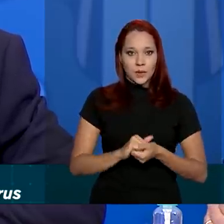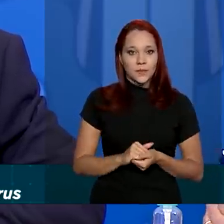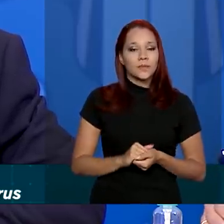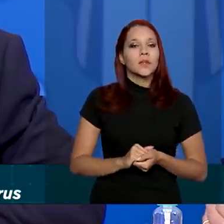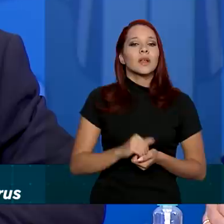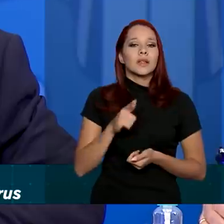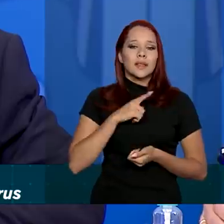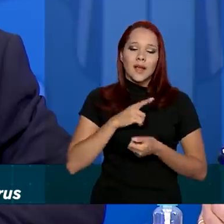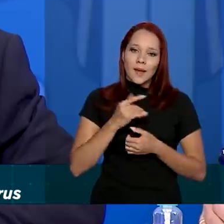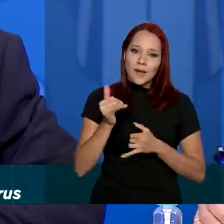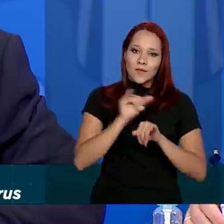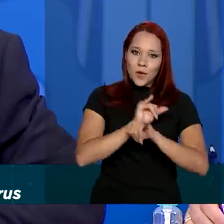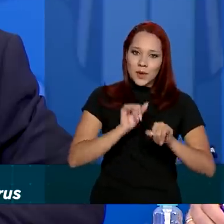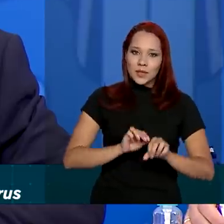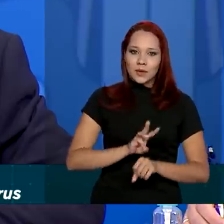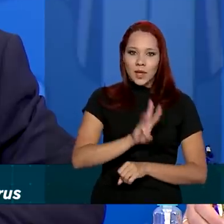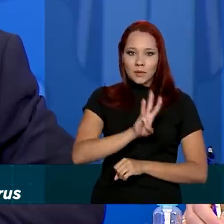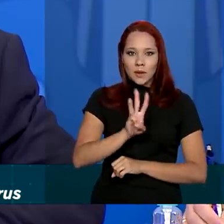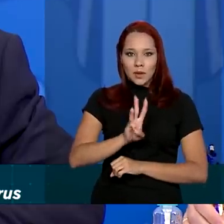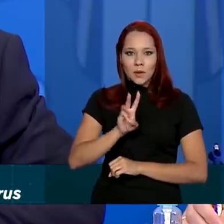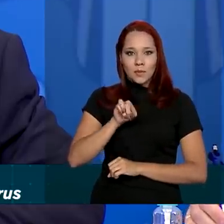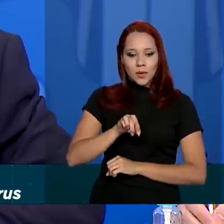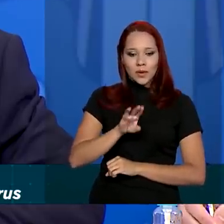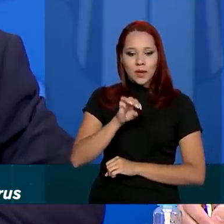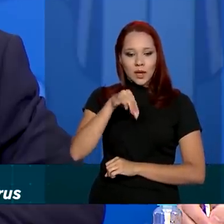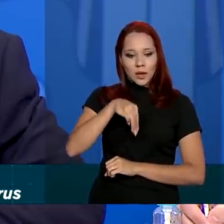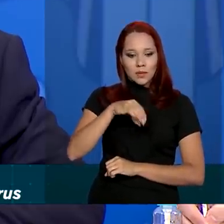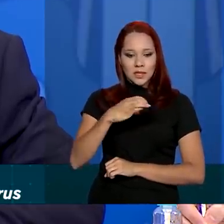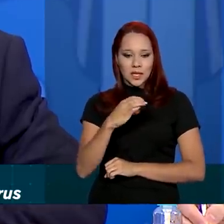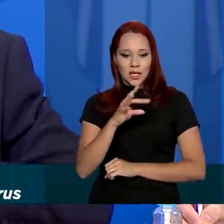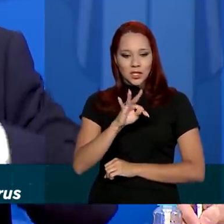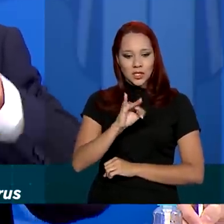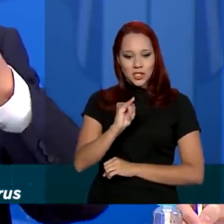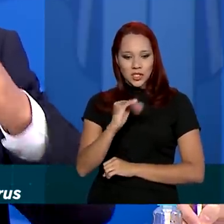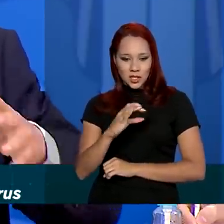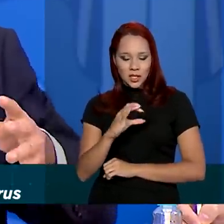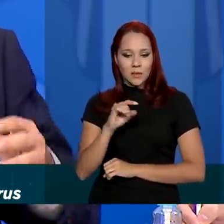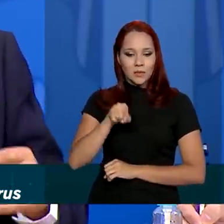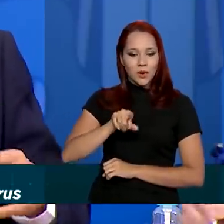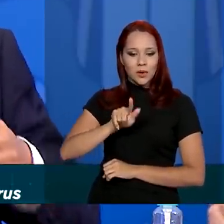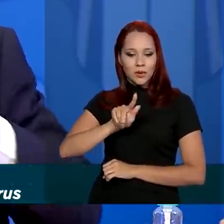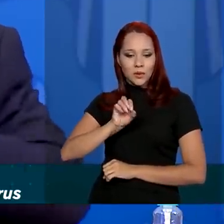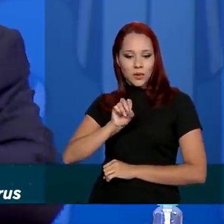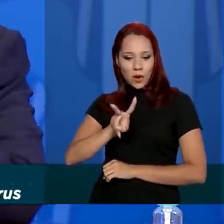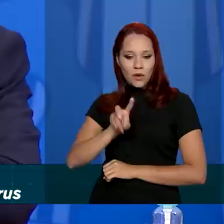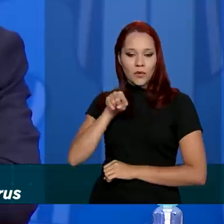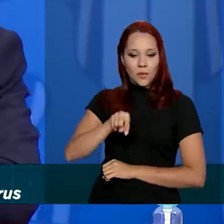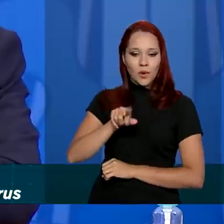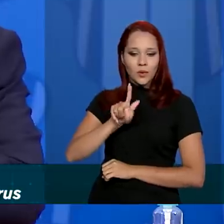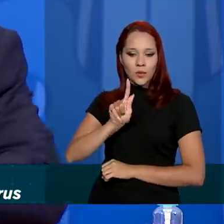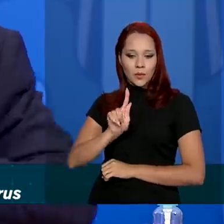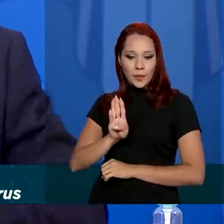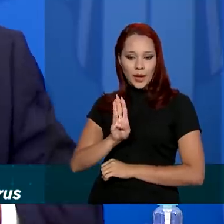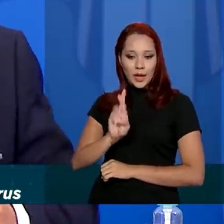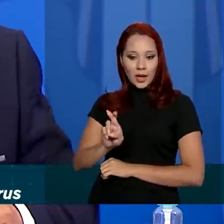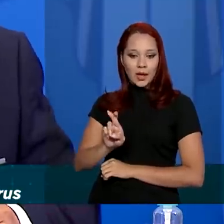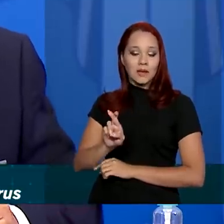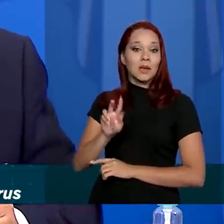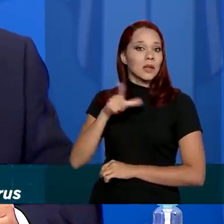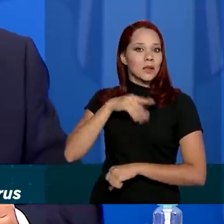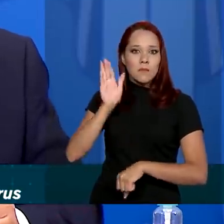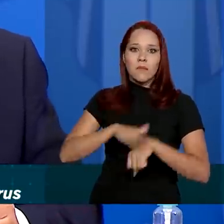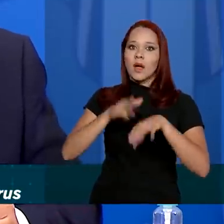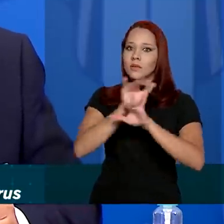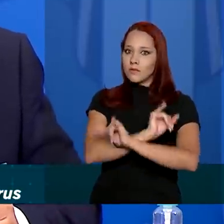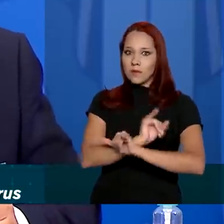informações no www.mcetic.gov.br, ali tem um monte de informações sobre isso que a gente falou e sobre